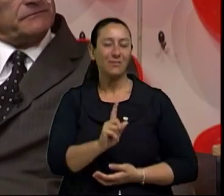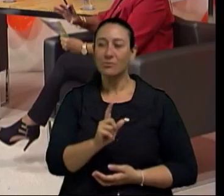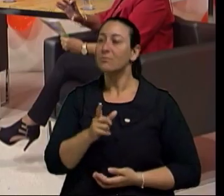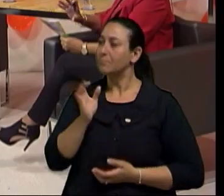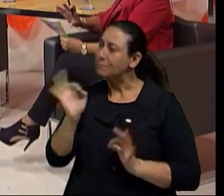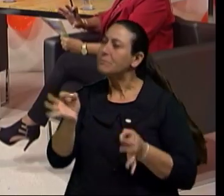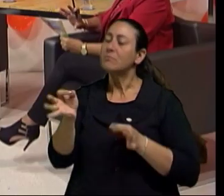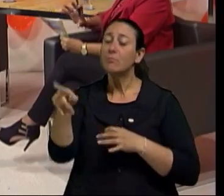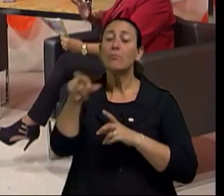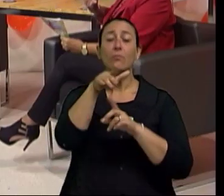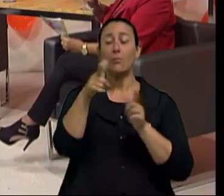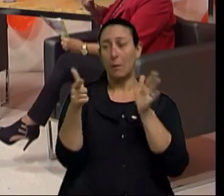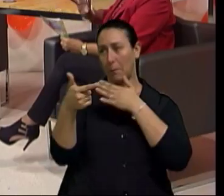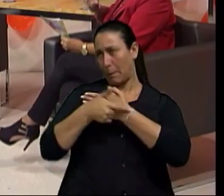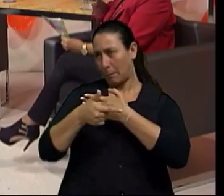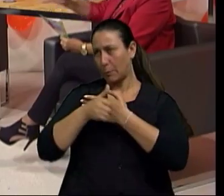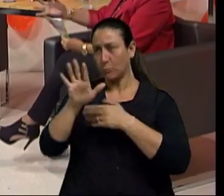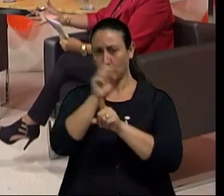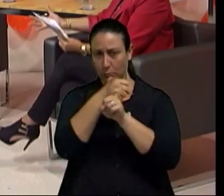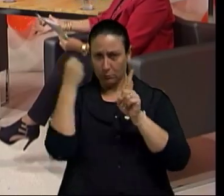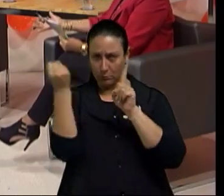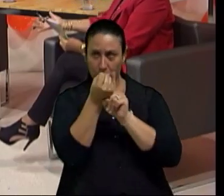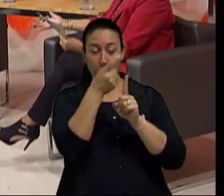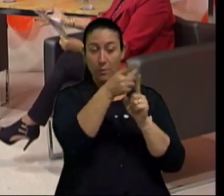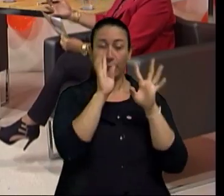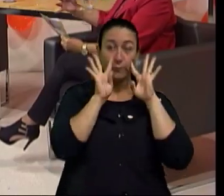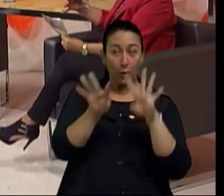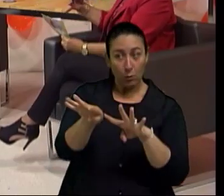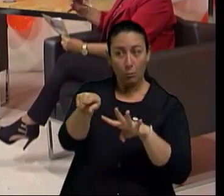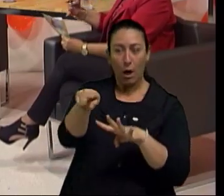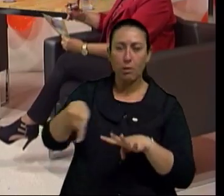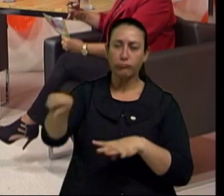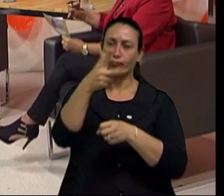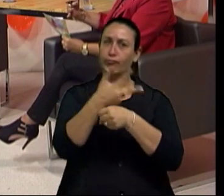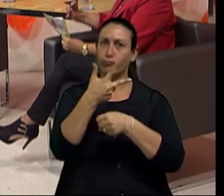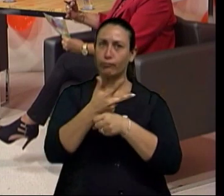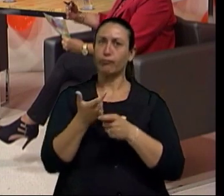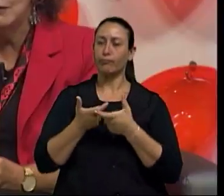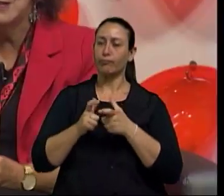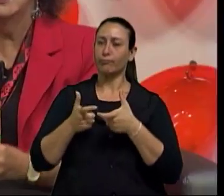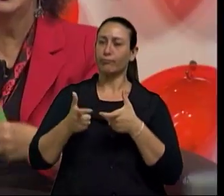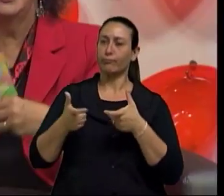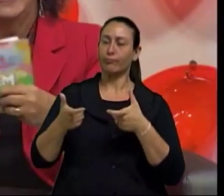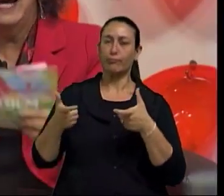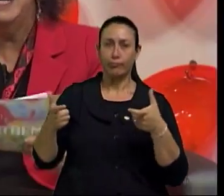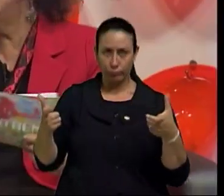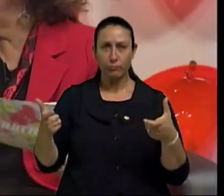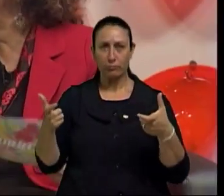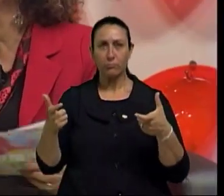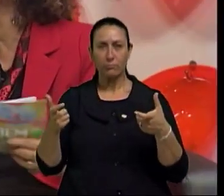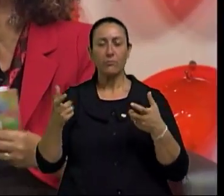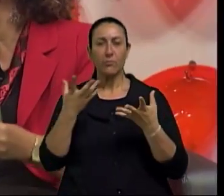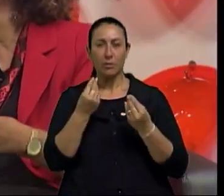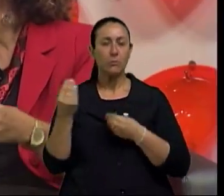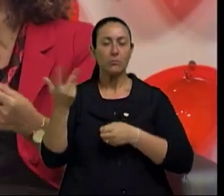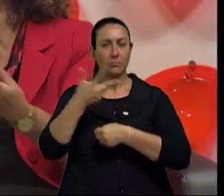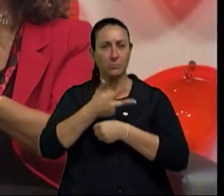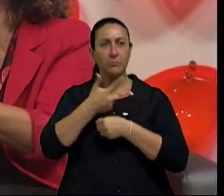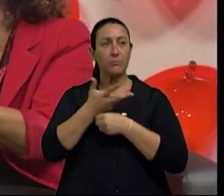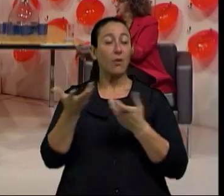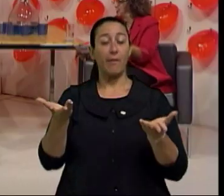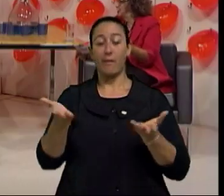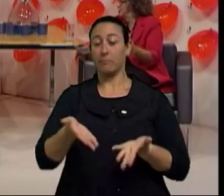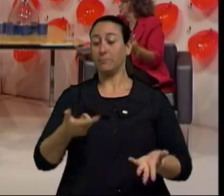sociedade é que ela está vendo o número de idosos, até os idosos estão assim, cheguei e agora vão ter que,